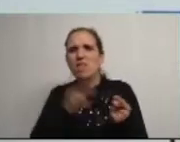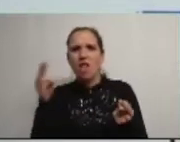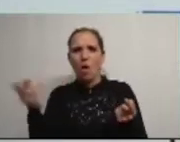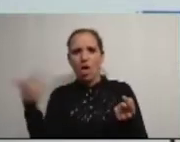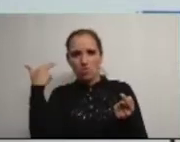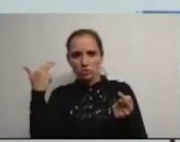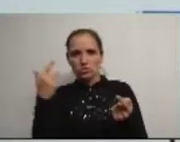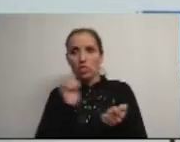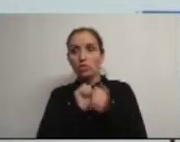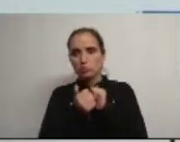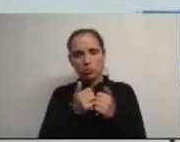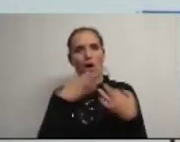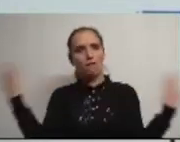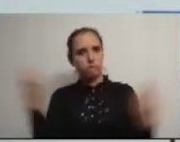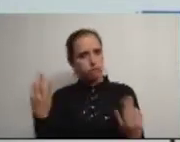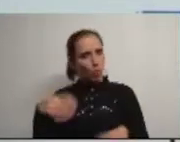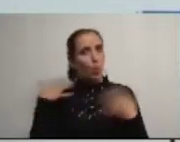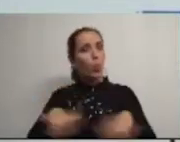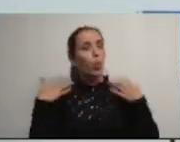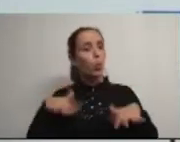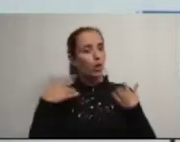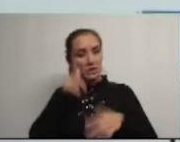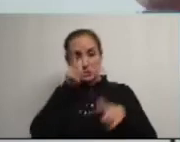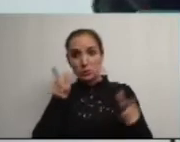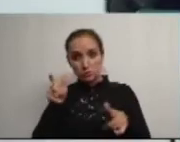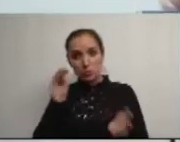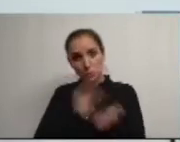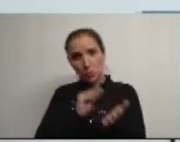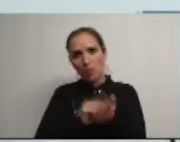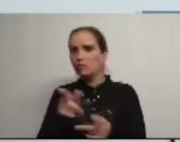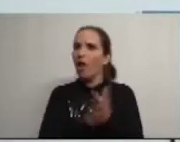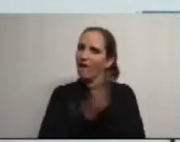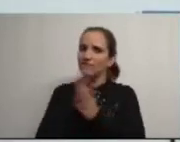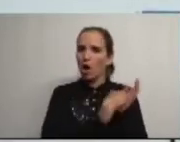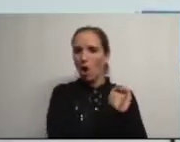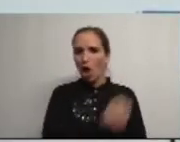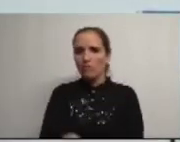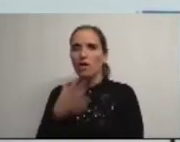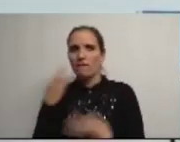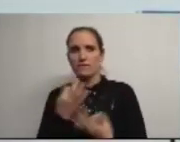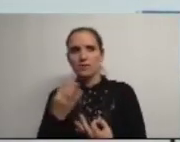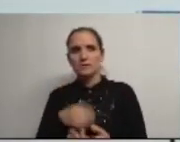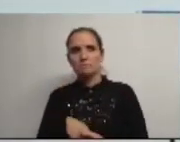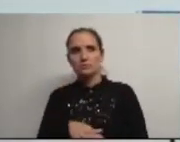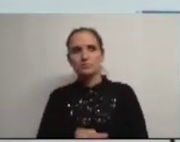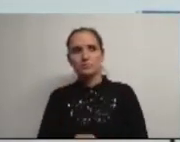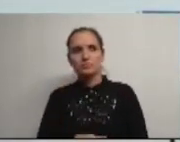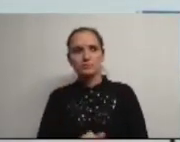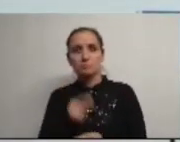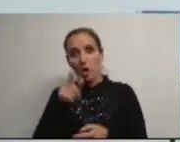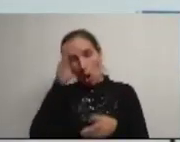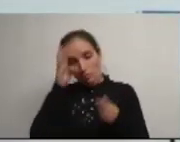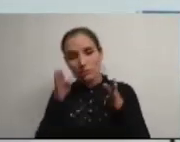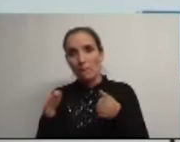desporto muito apreciado e praticado pelo povo e pelas classes do proletariado mais desfavorecidas será este o tal caminho certo do nosso